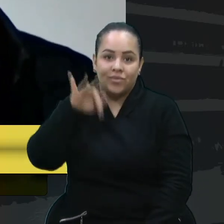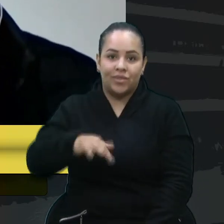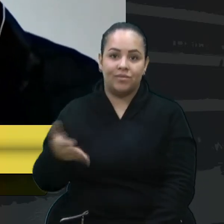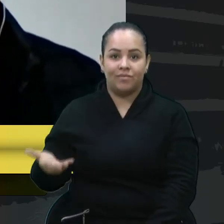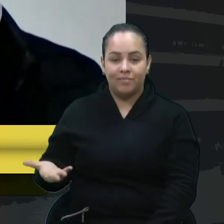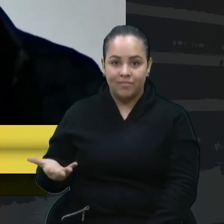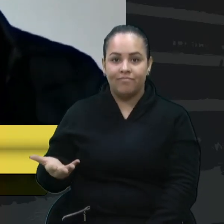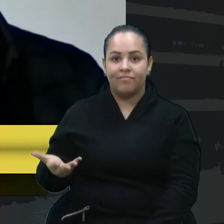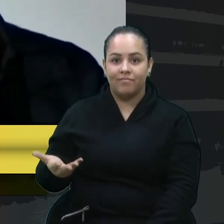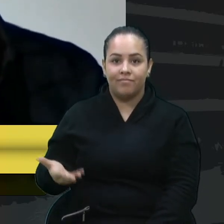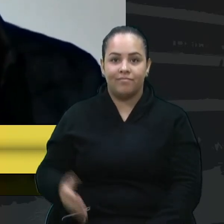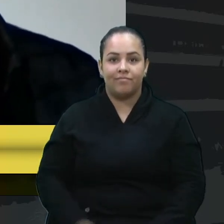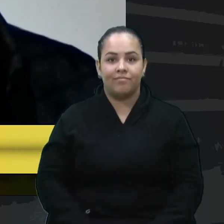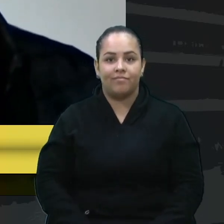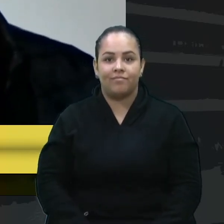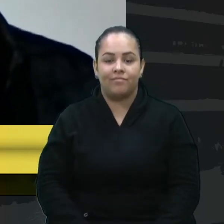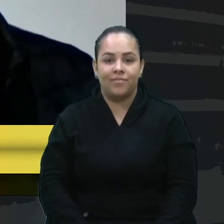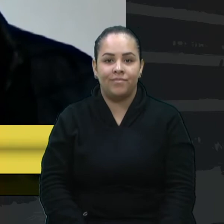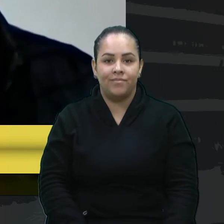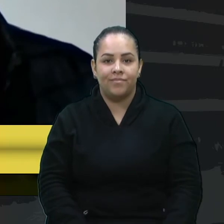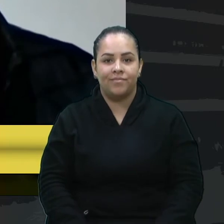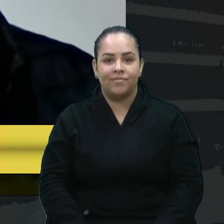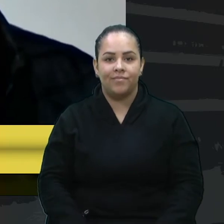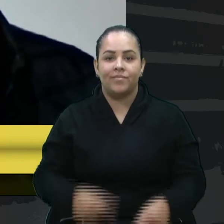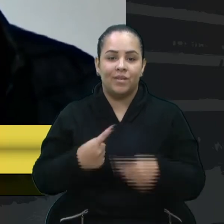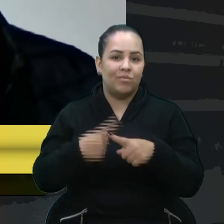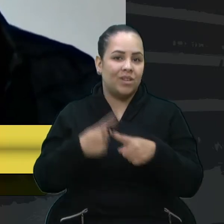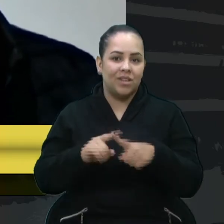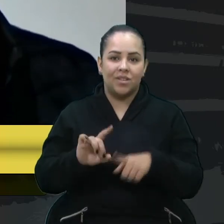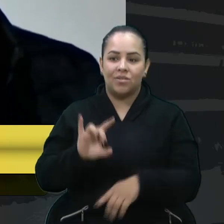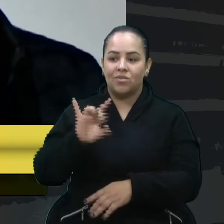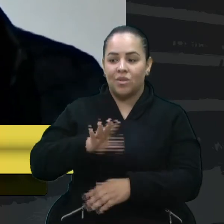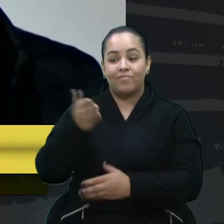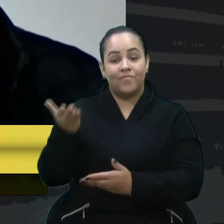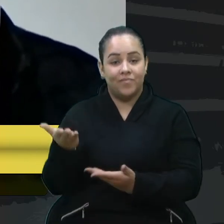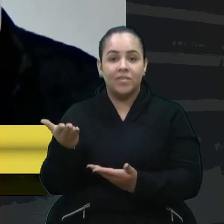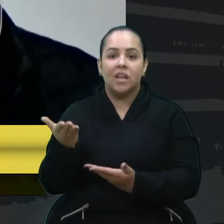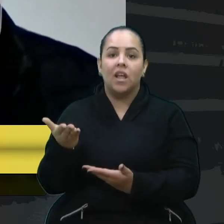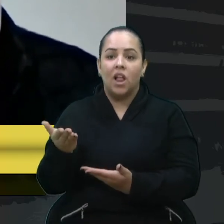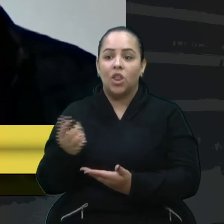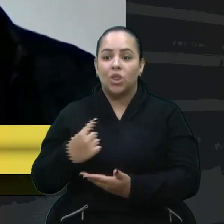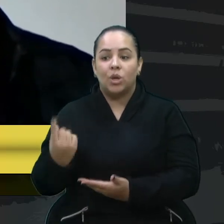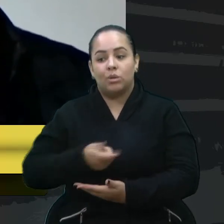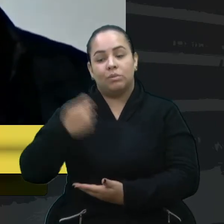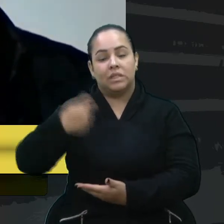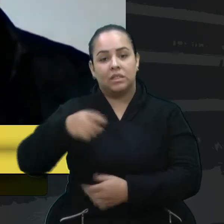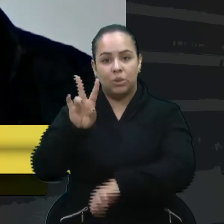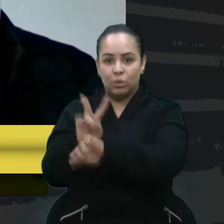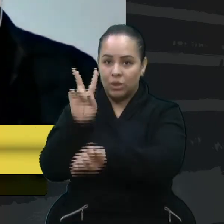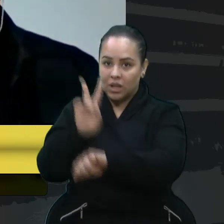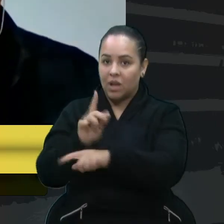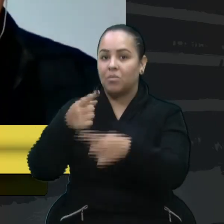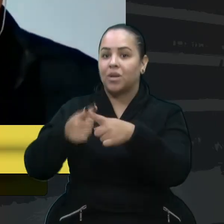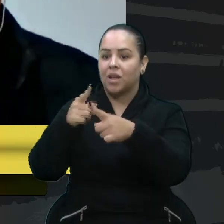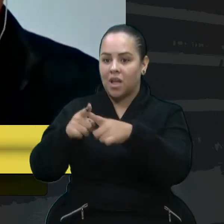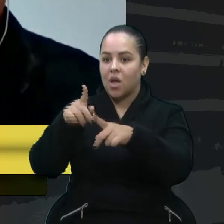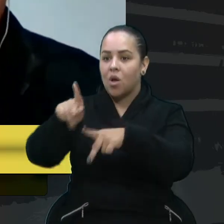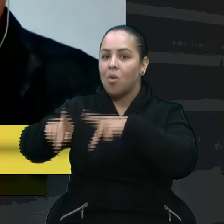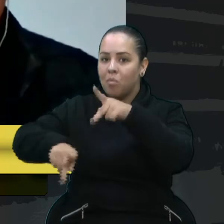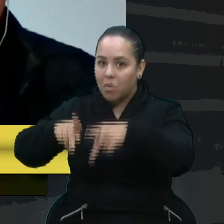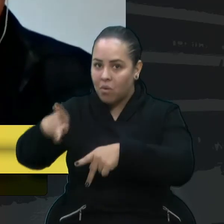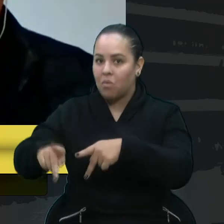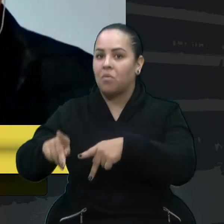o carro apreendido, então, e tudo mais, que era só essa questão. Agora, vamos cuidar porque a população aí fora já está